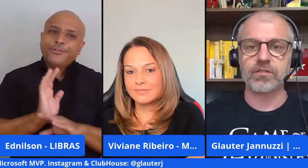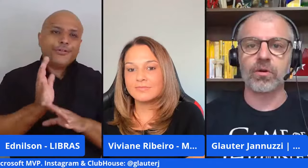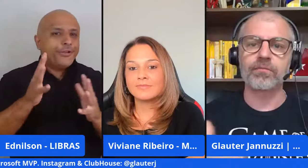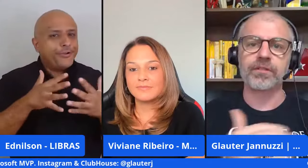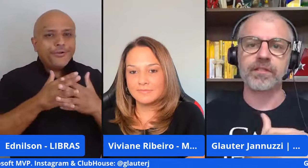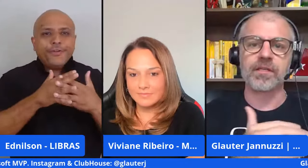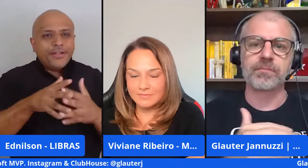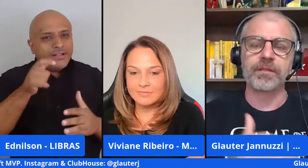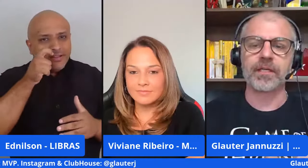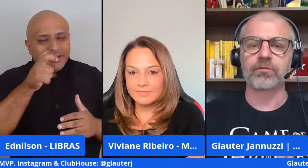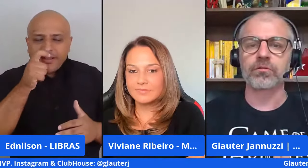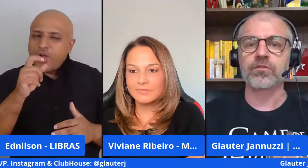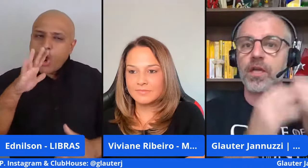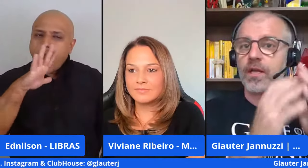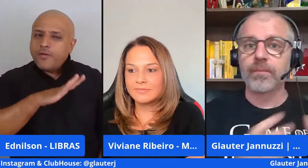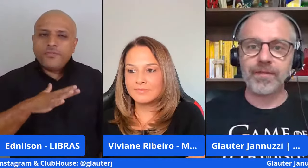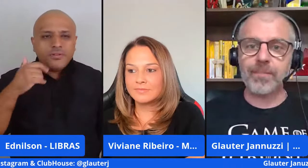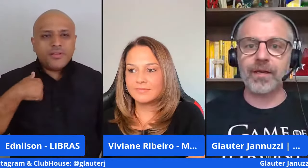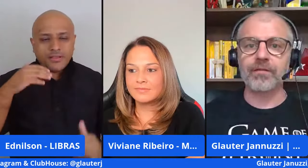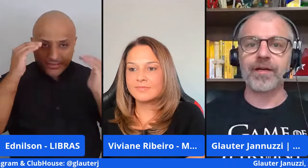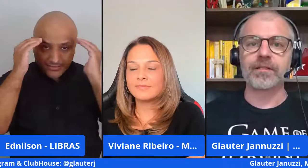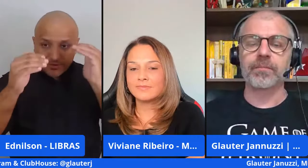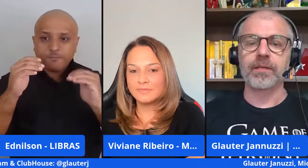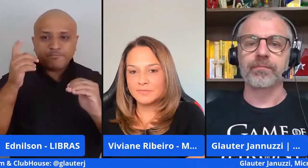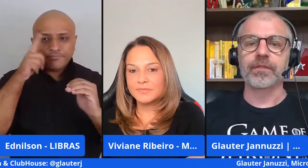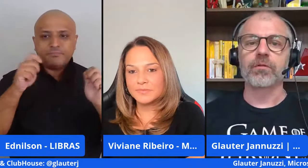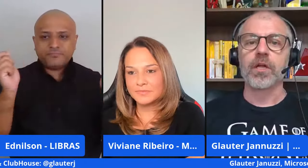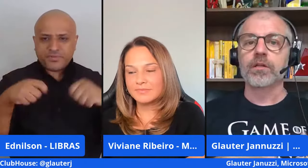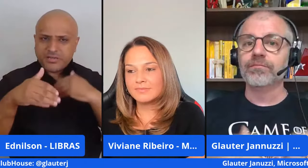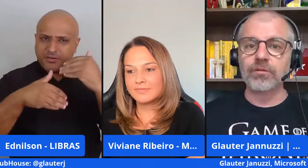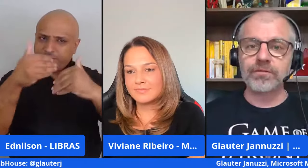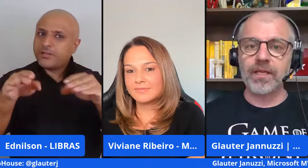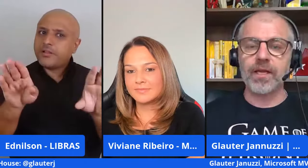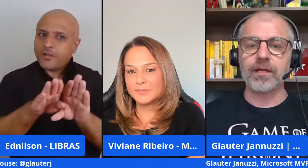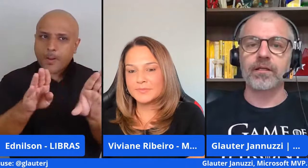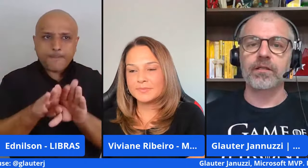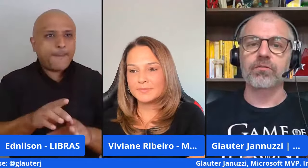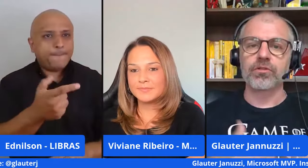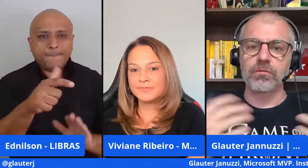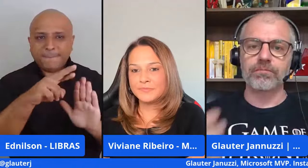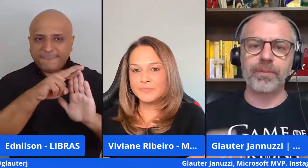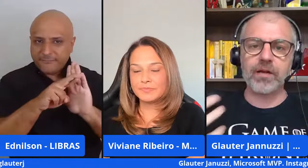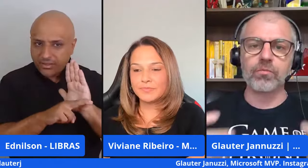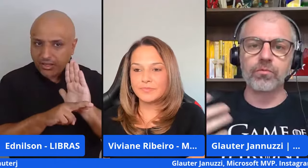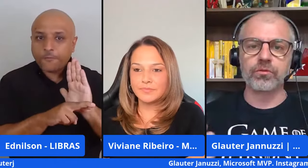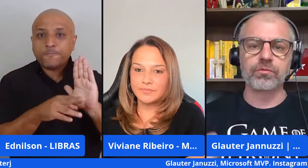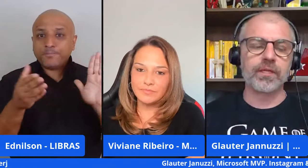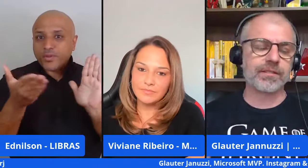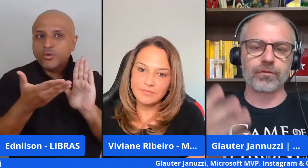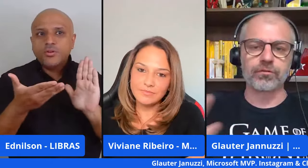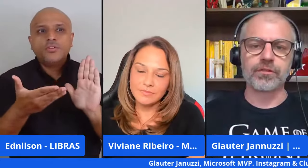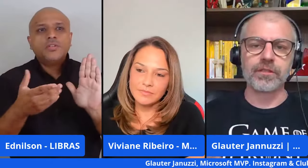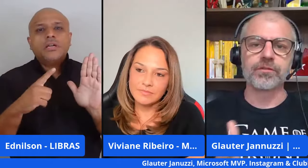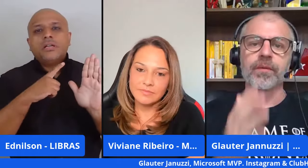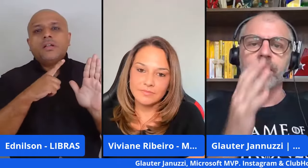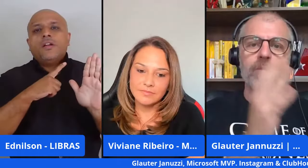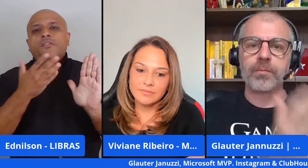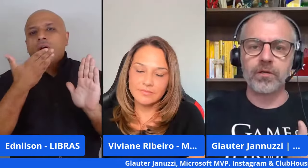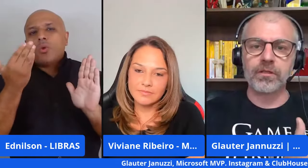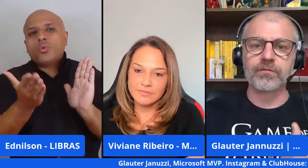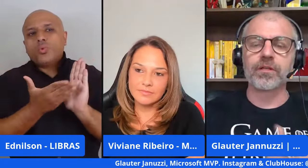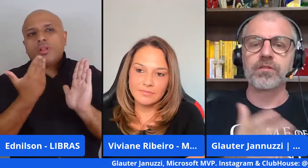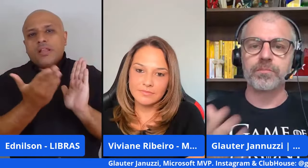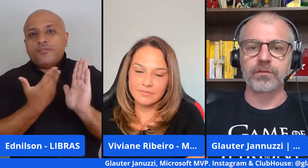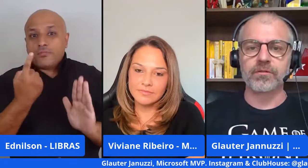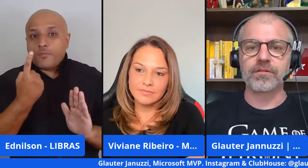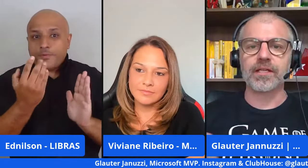de interesse óbvio tem que se respeitar tudo isso dá pra levar também então não tem regra e hoje eu prego muito você falou dos livros meu